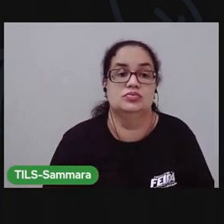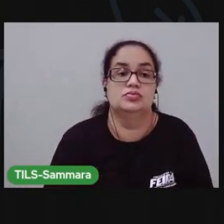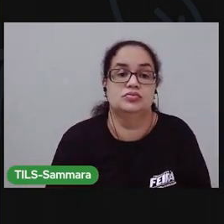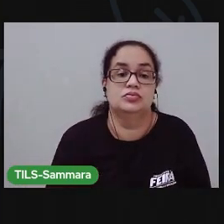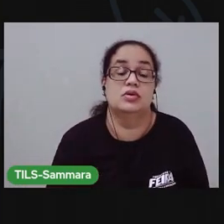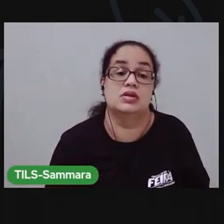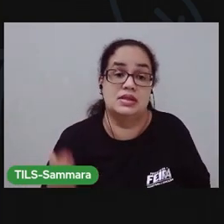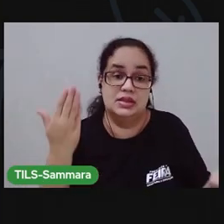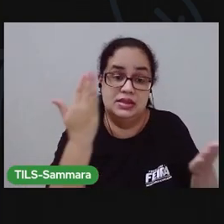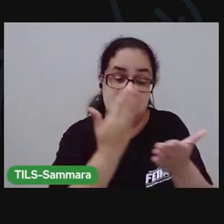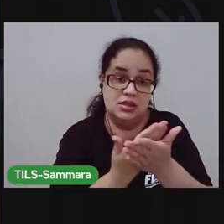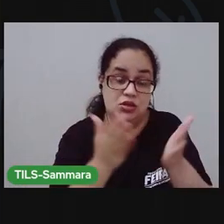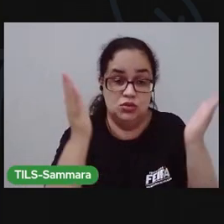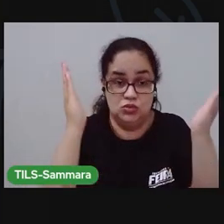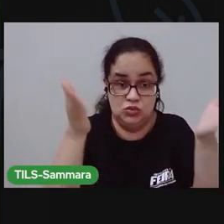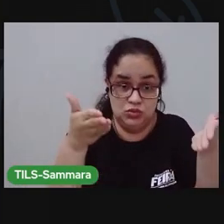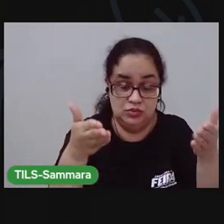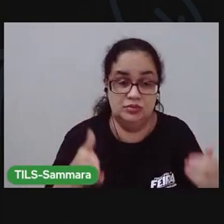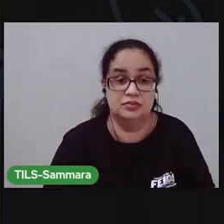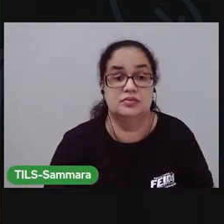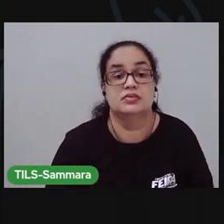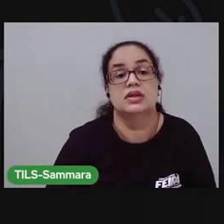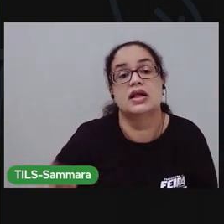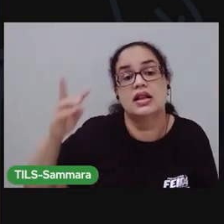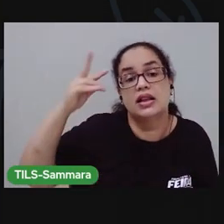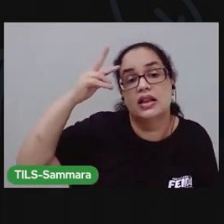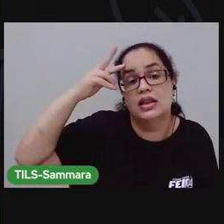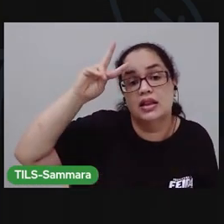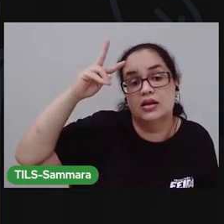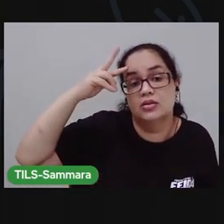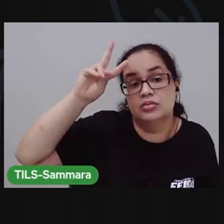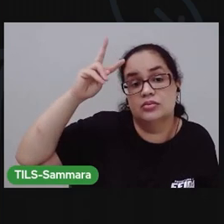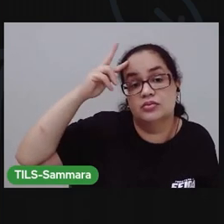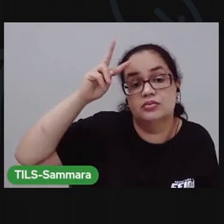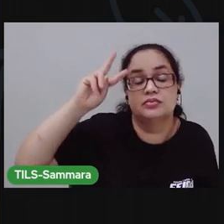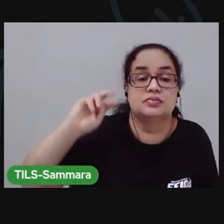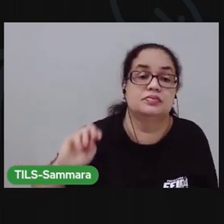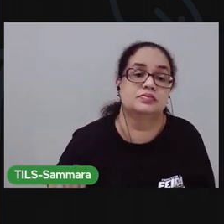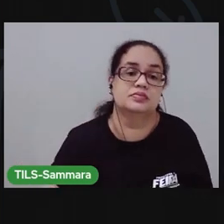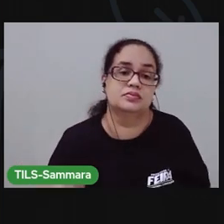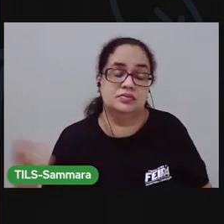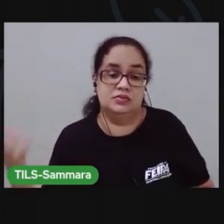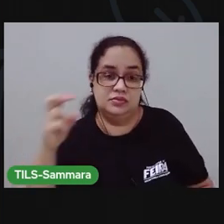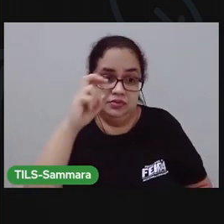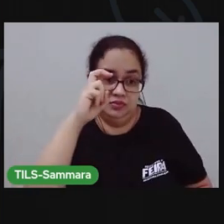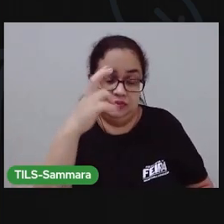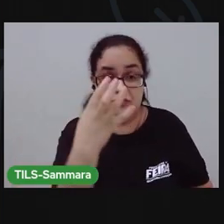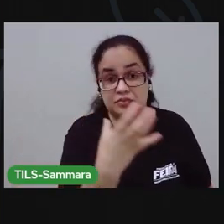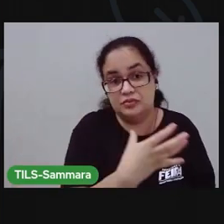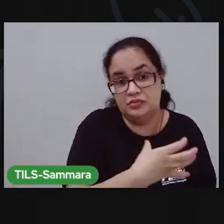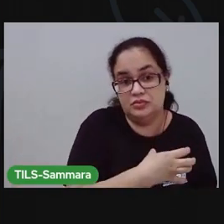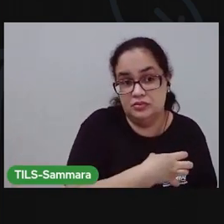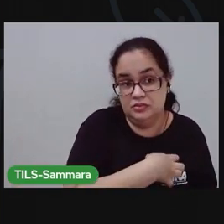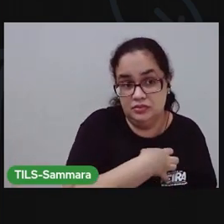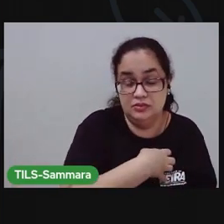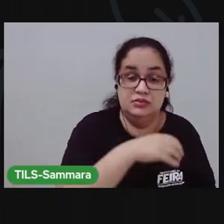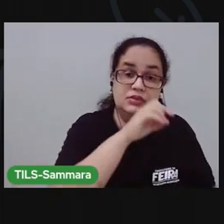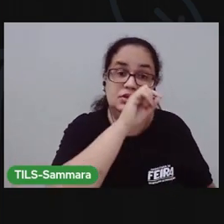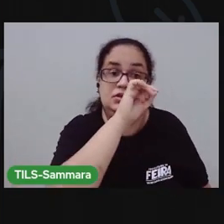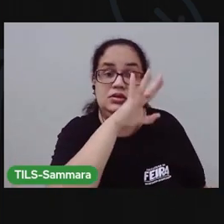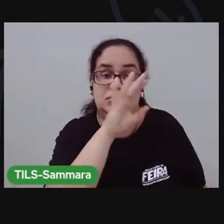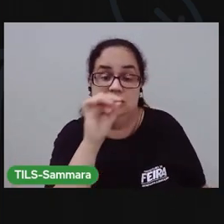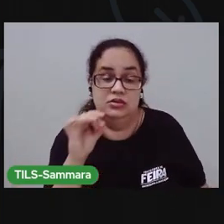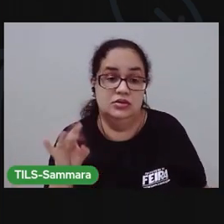Na aula de hoje, a gente relembrou quais são os cinco sentidos. A função de cada um deles.